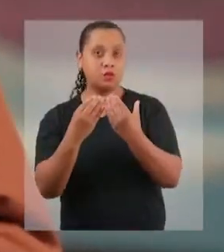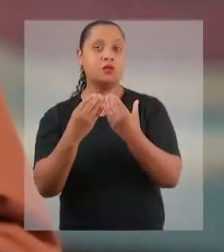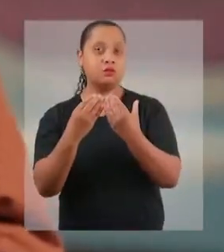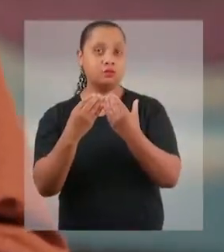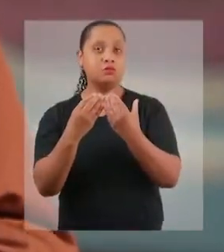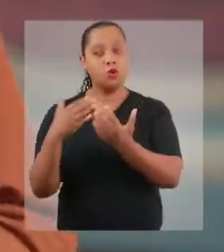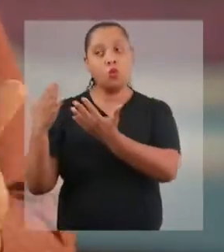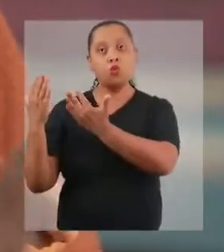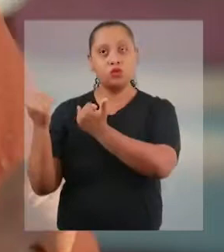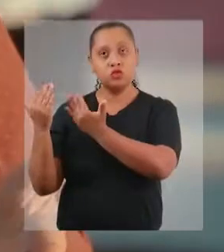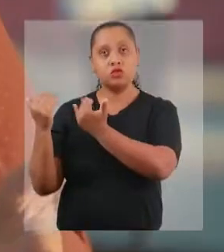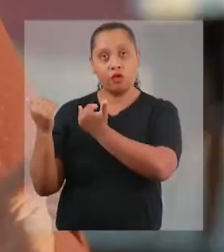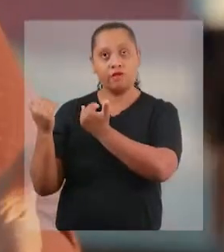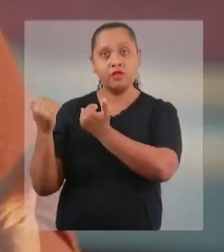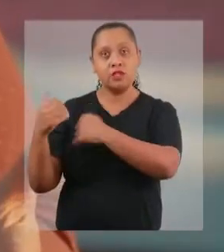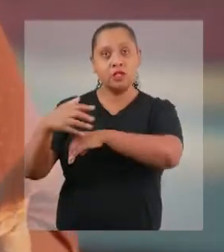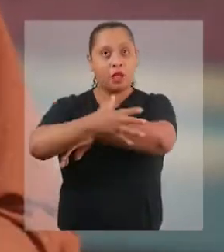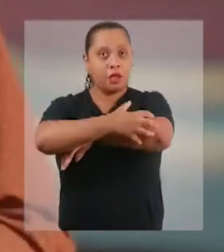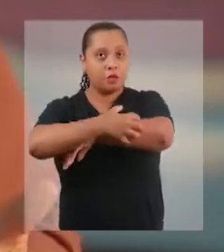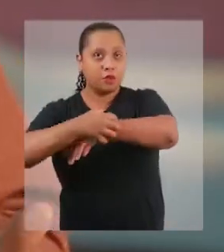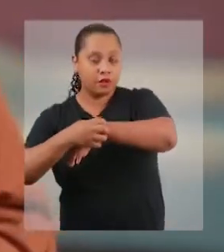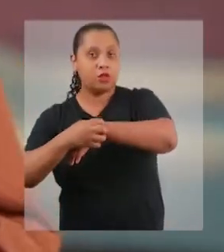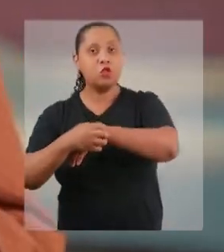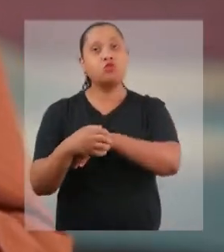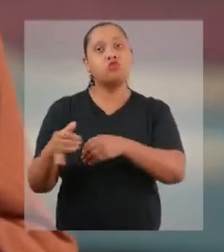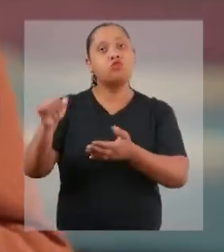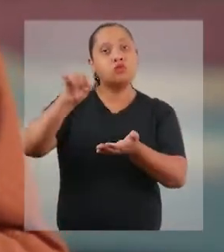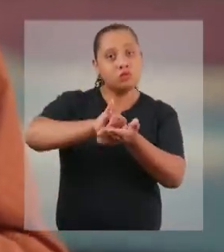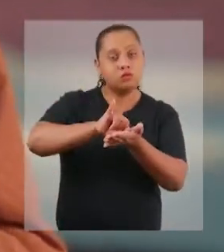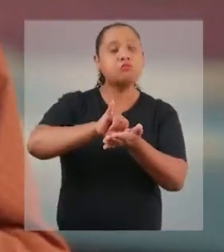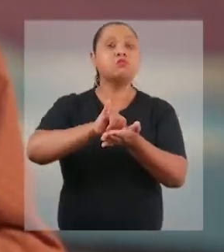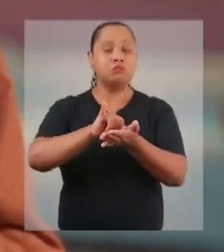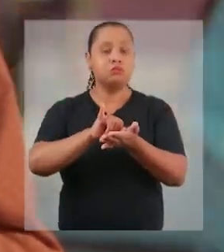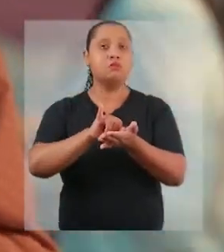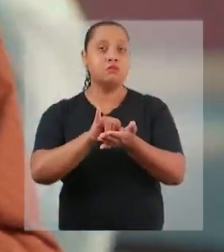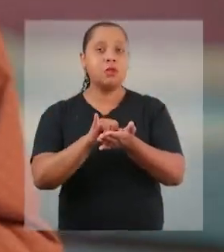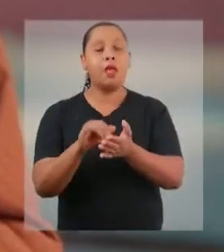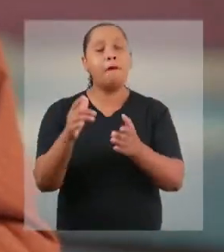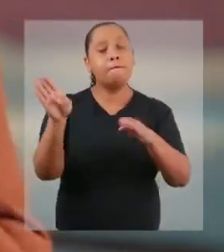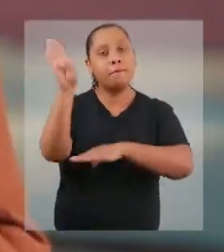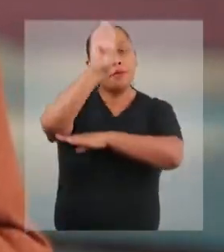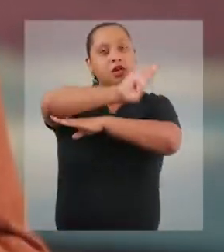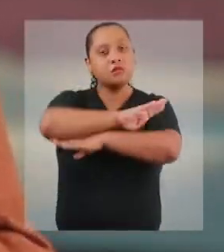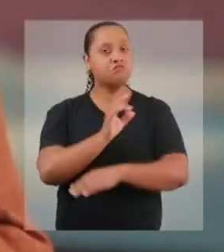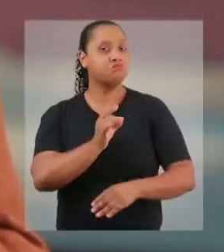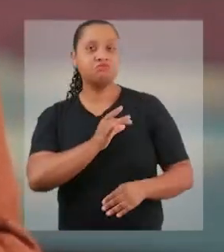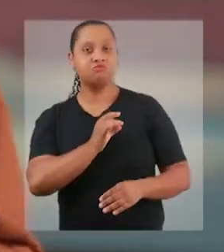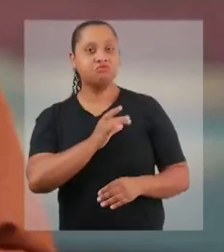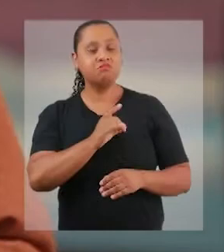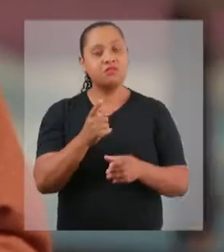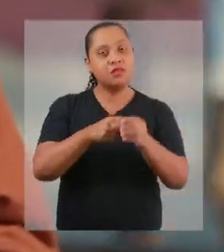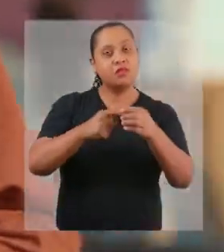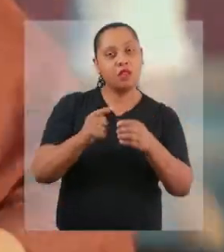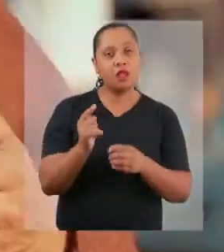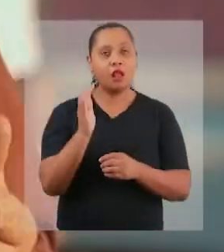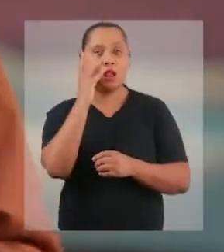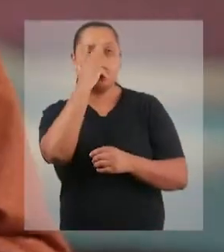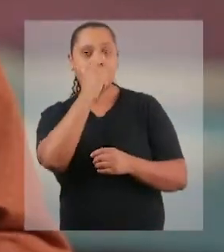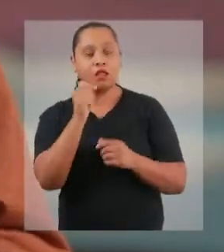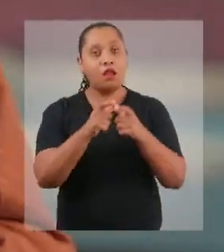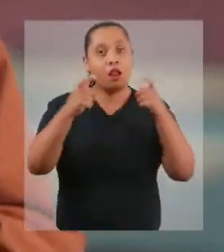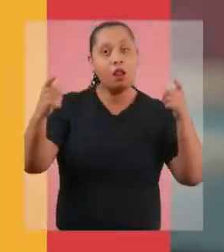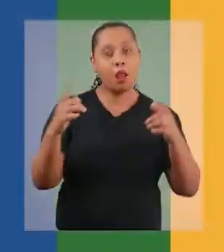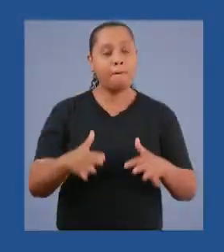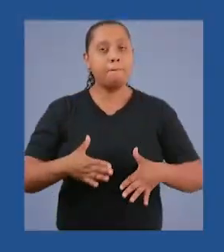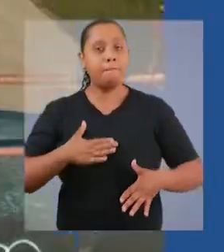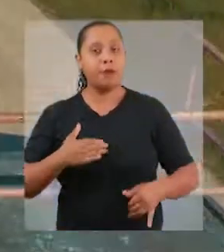artes. É isso que ouço quando converso com as comunidades, com os jovens da periferia, com os jovens